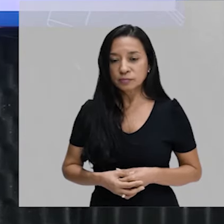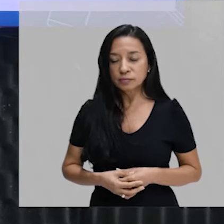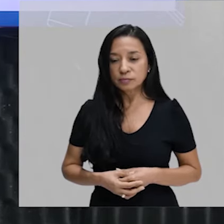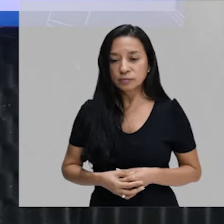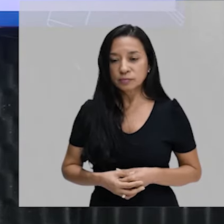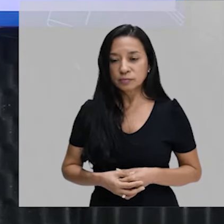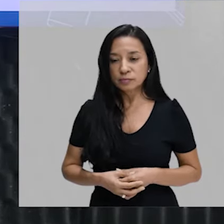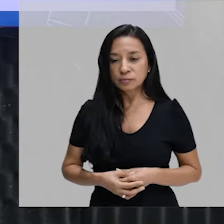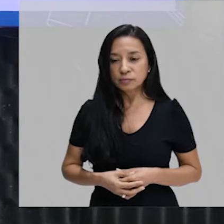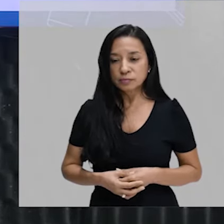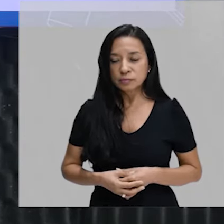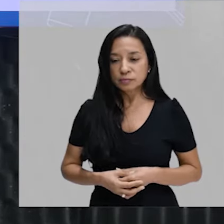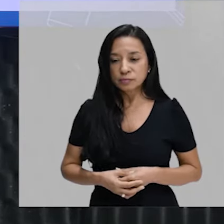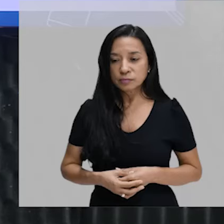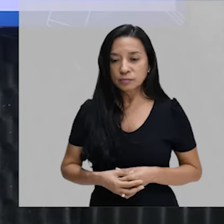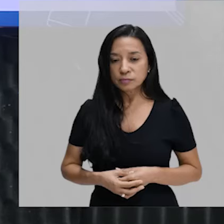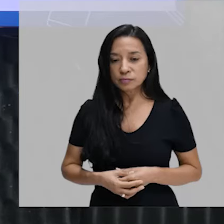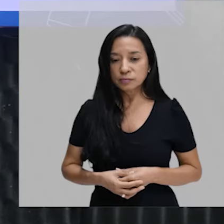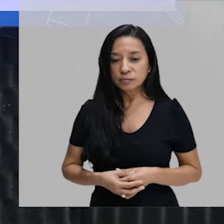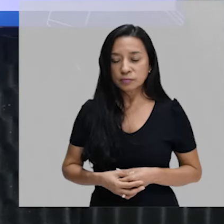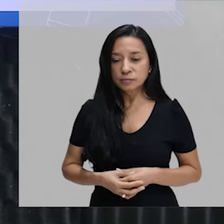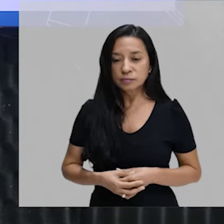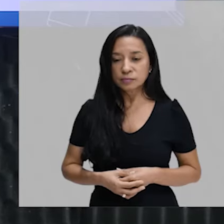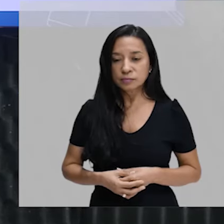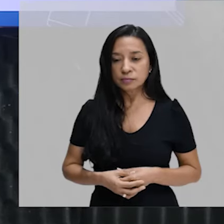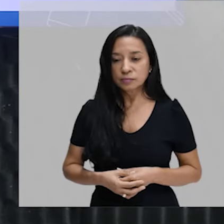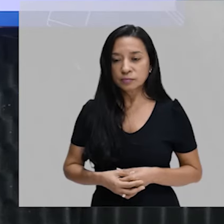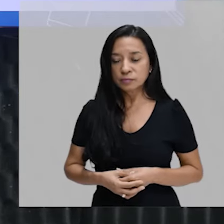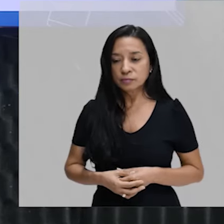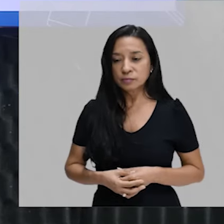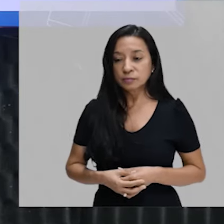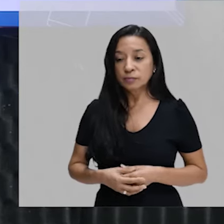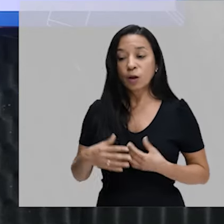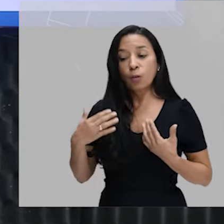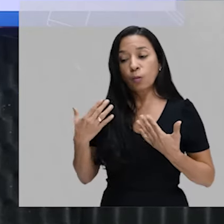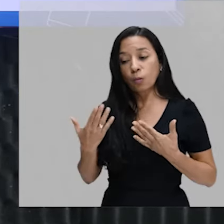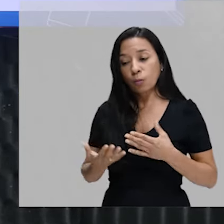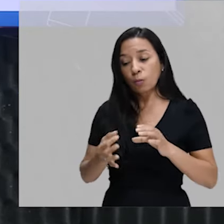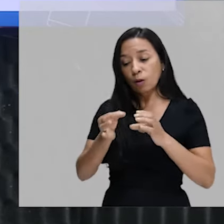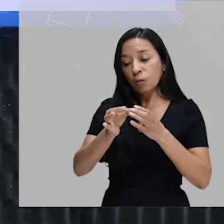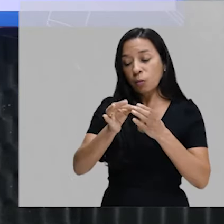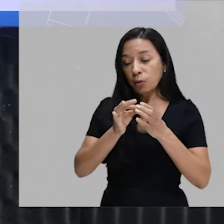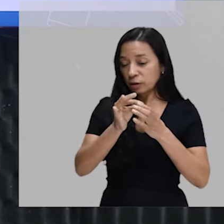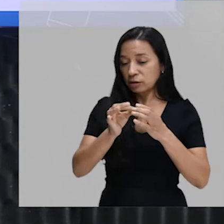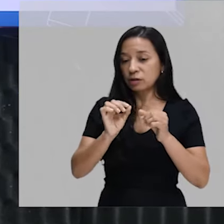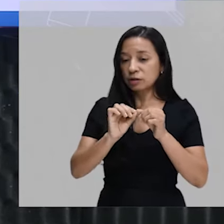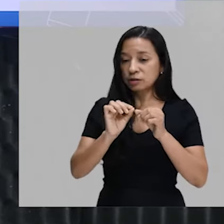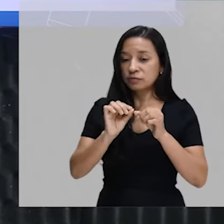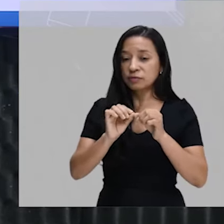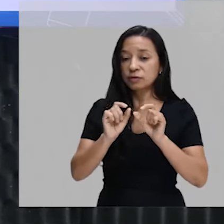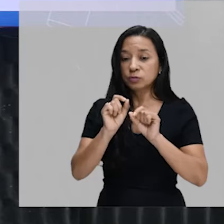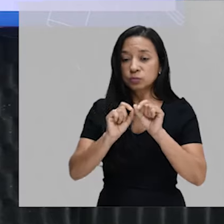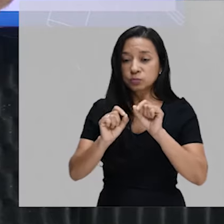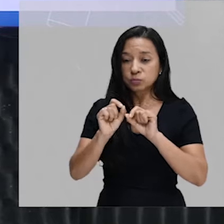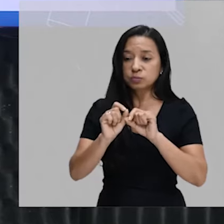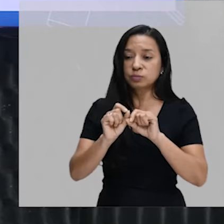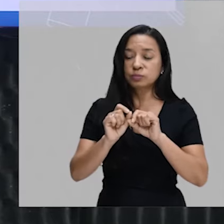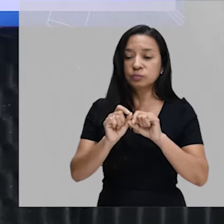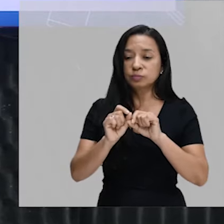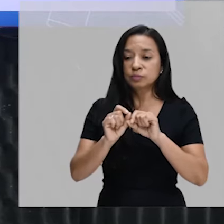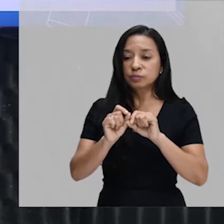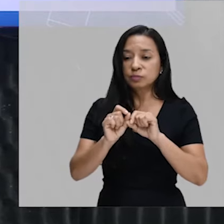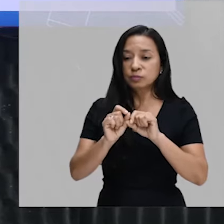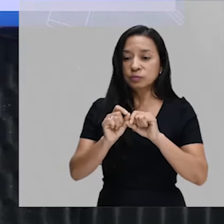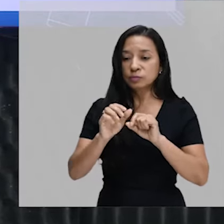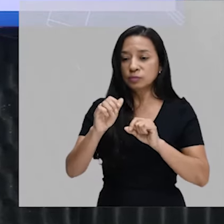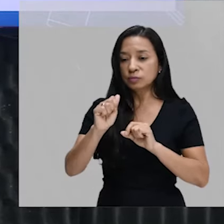A organela que produz o acrossomo é denominada de quê? Qual é a organela que vai produzir isso aqui, pessoal? O